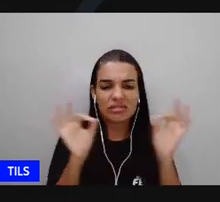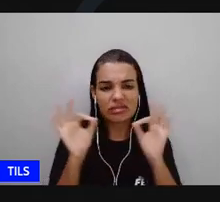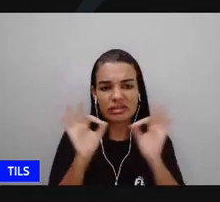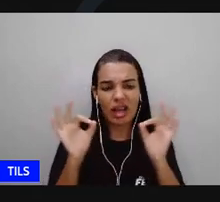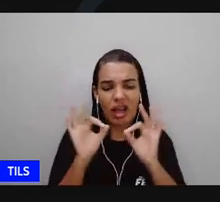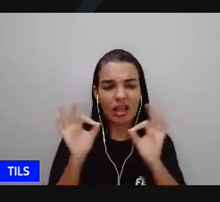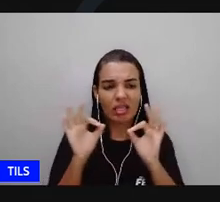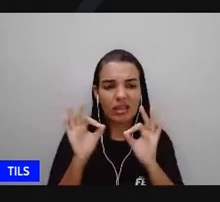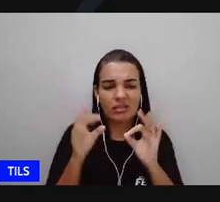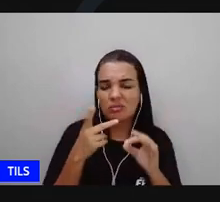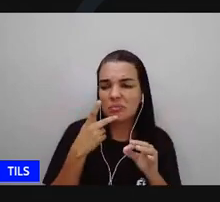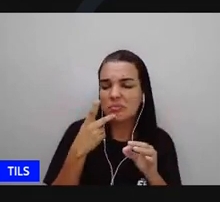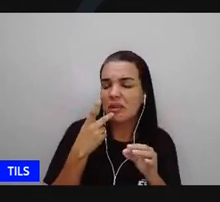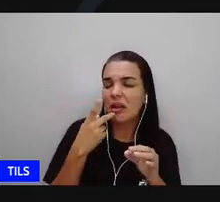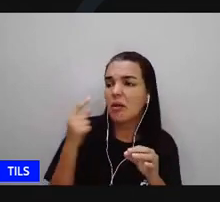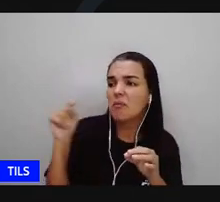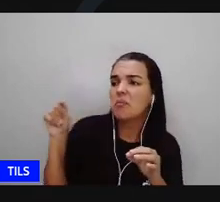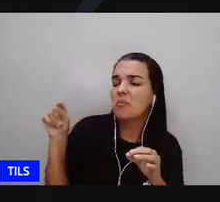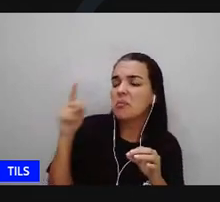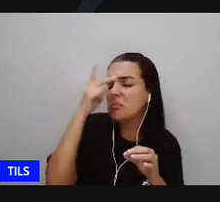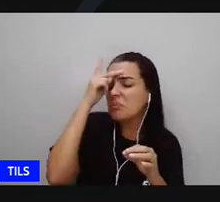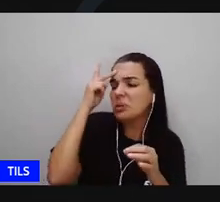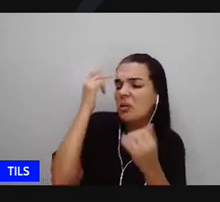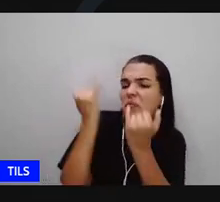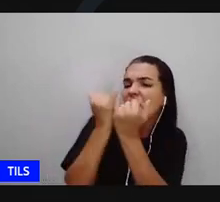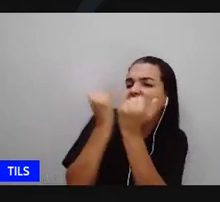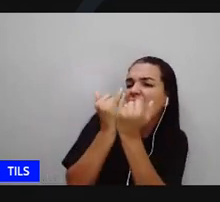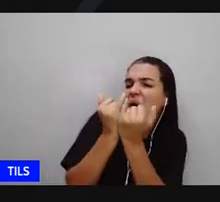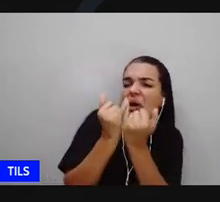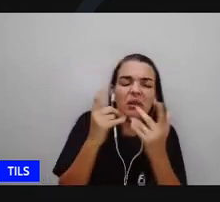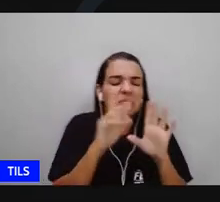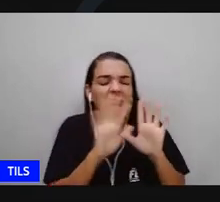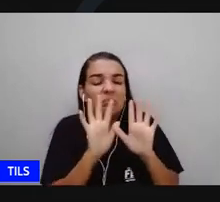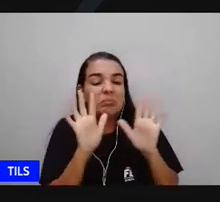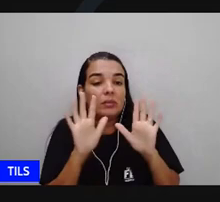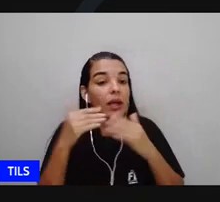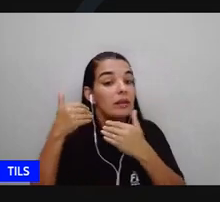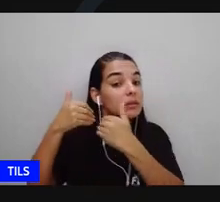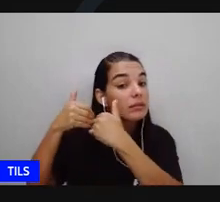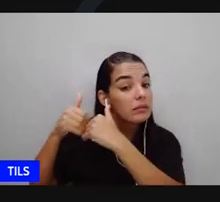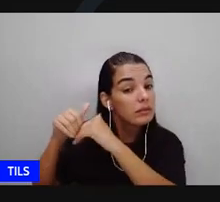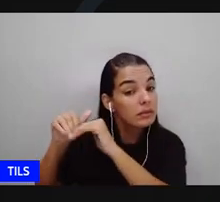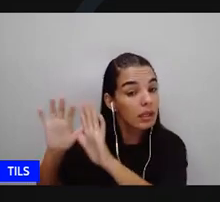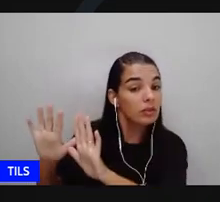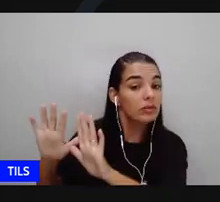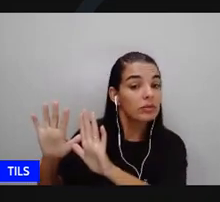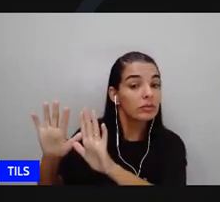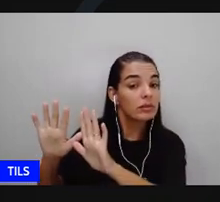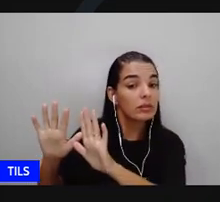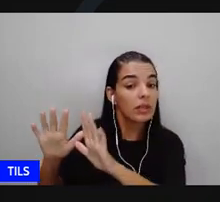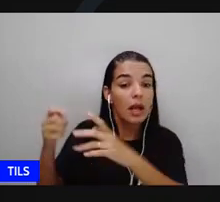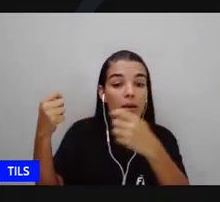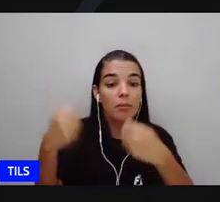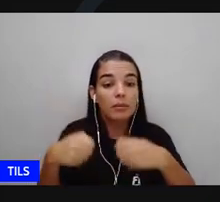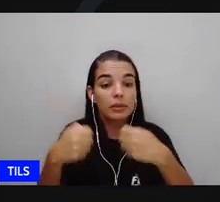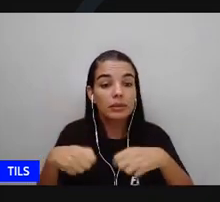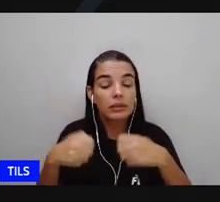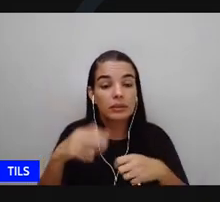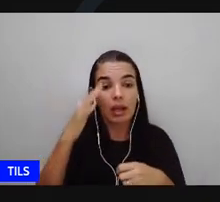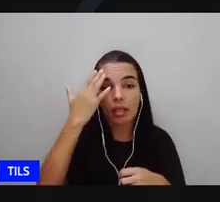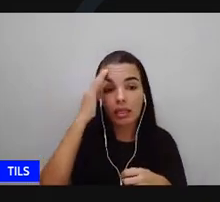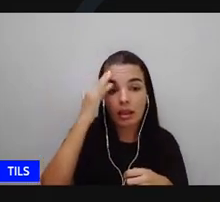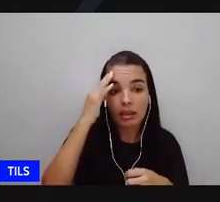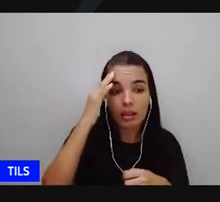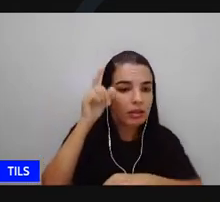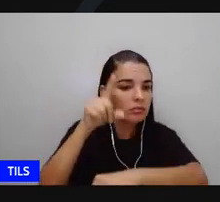não vamos ver fulano mas vamos ver o contexto vamos tirar as nossas conclusões né que